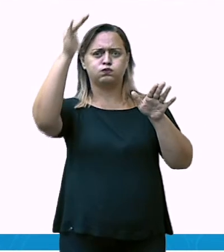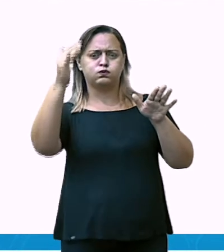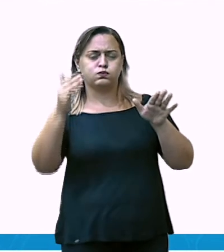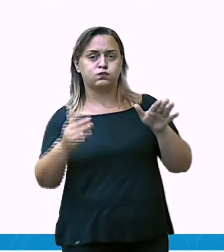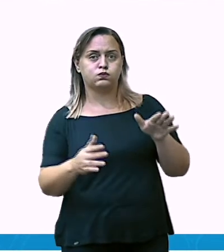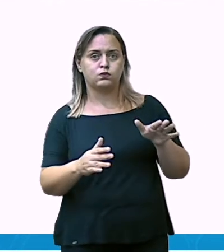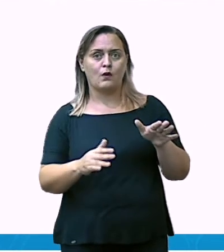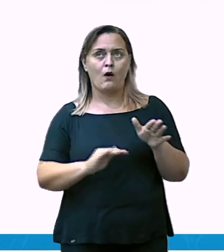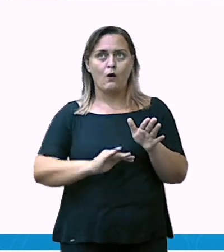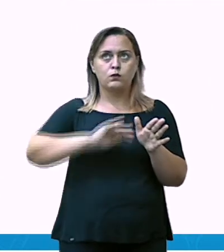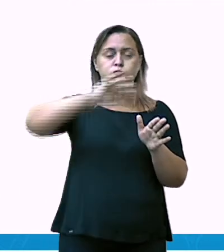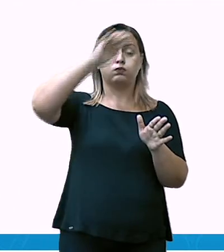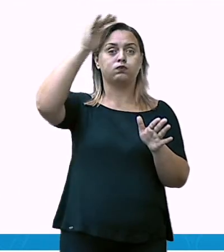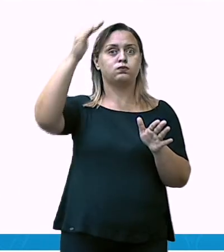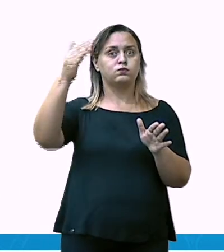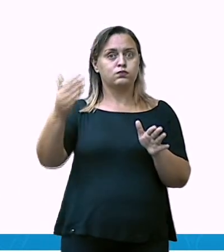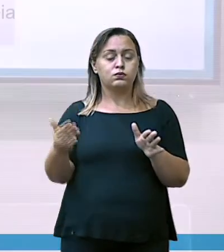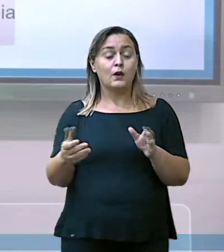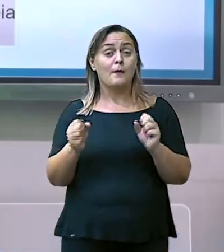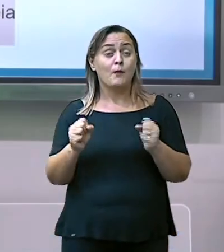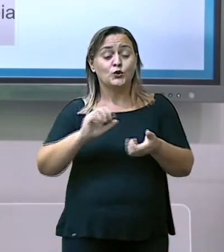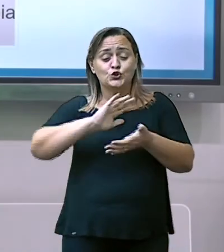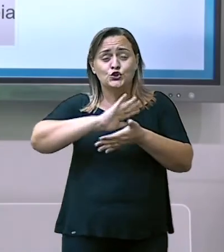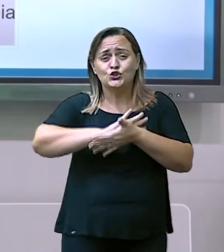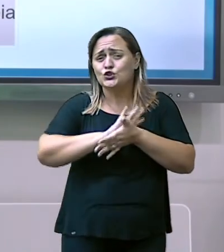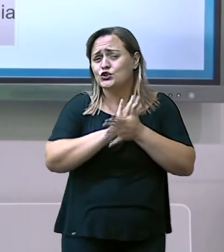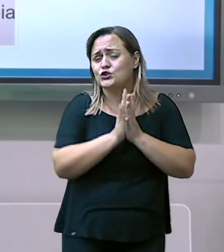completo. Então,